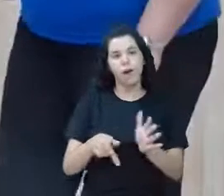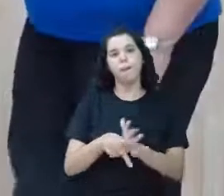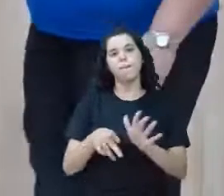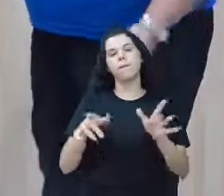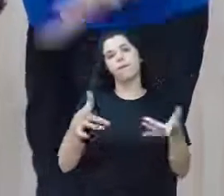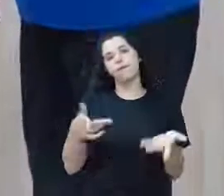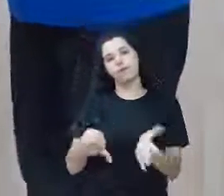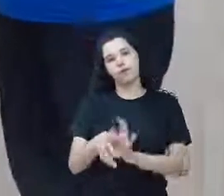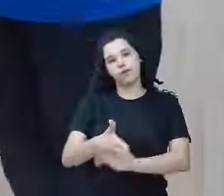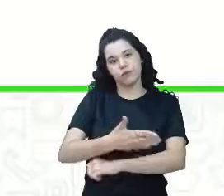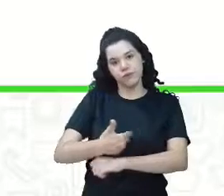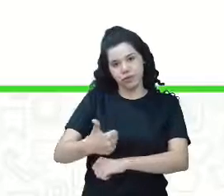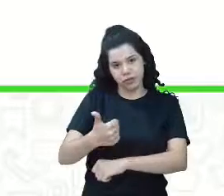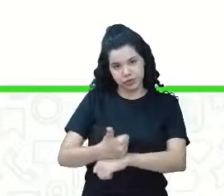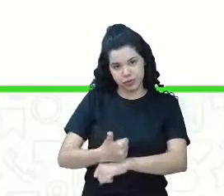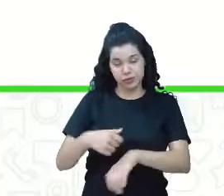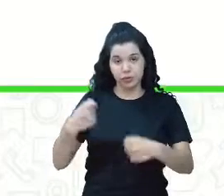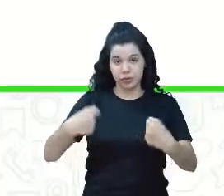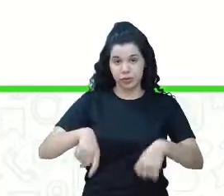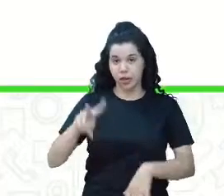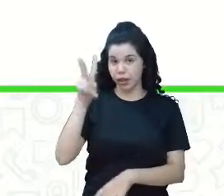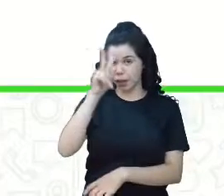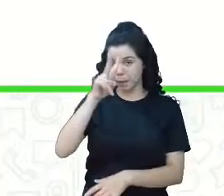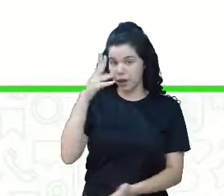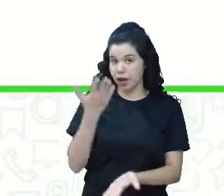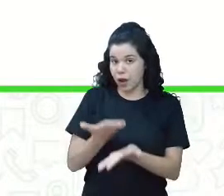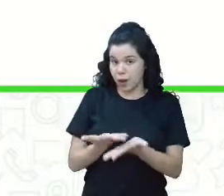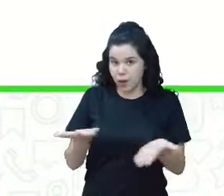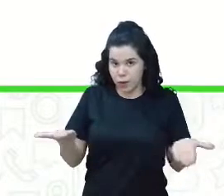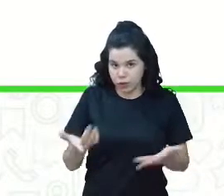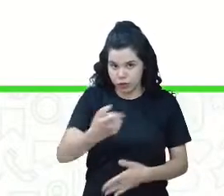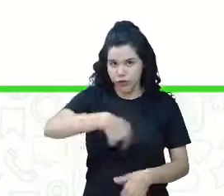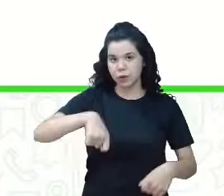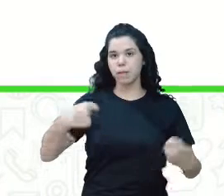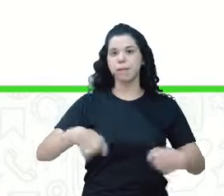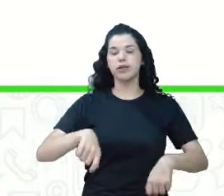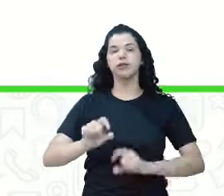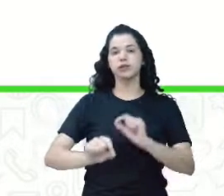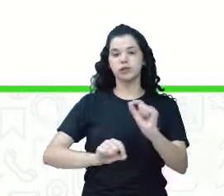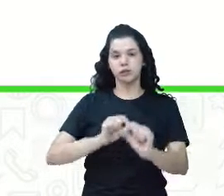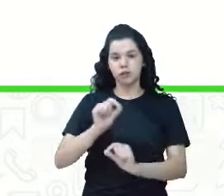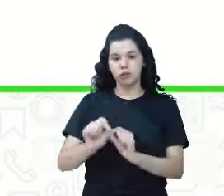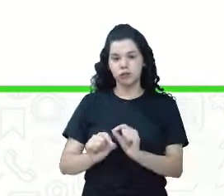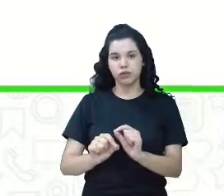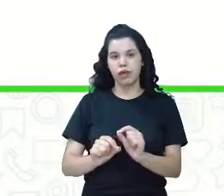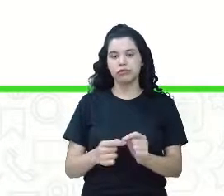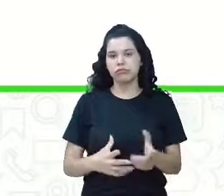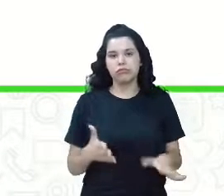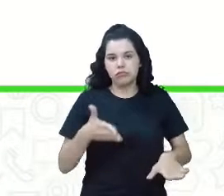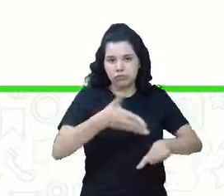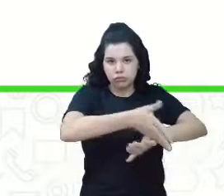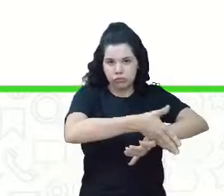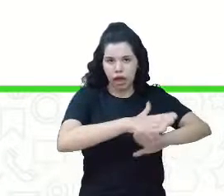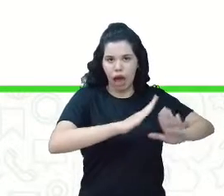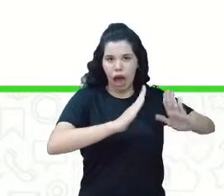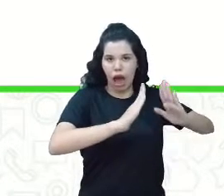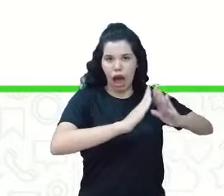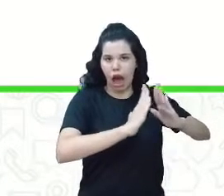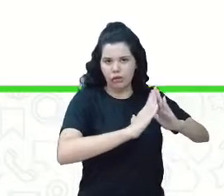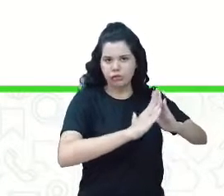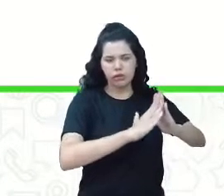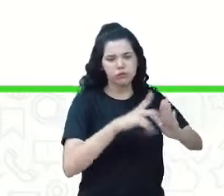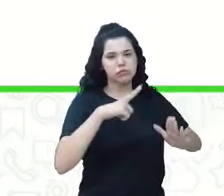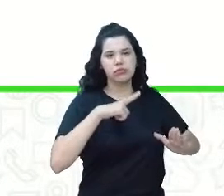relembrando, para a aula de hoje, você vai precisar ver aí no seu armário, na sua geladeira ou